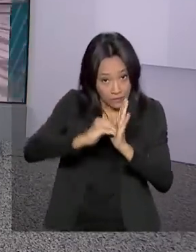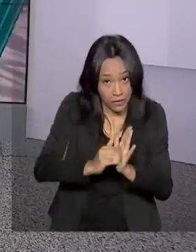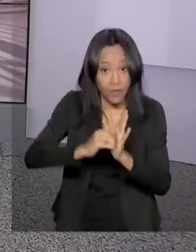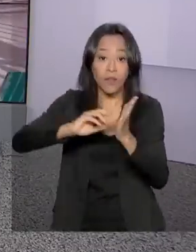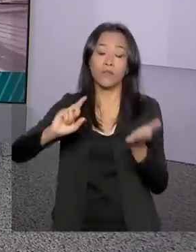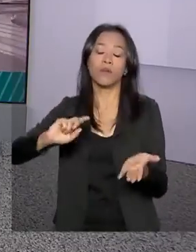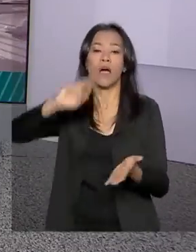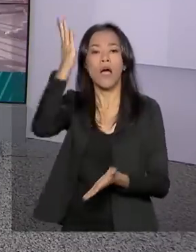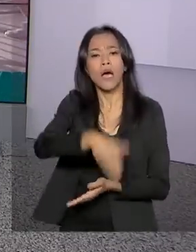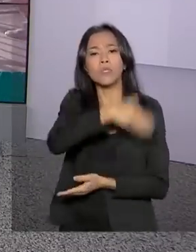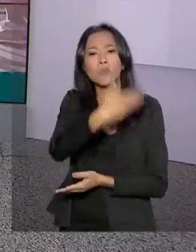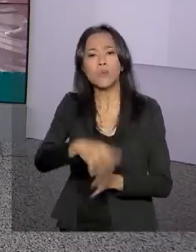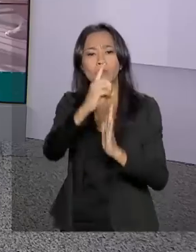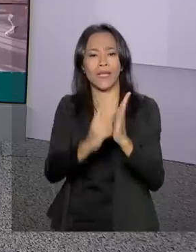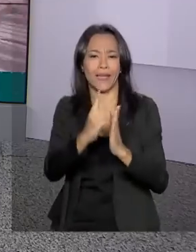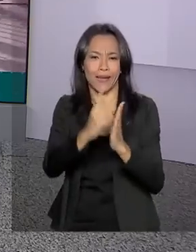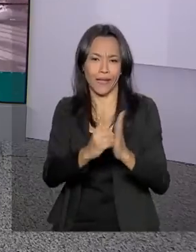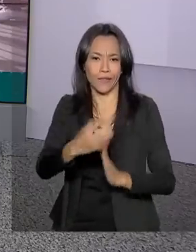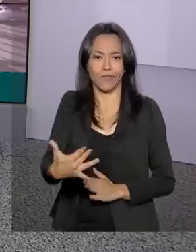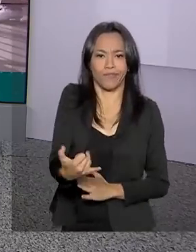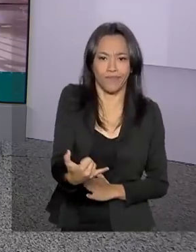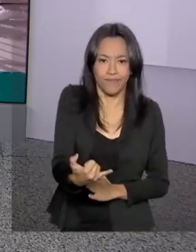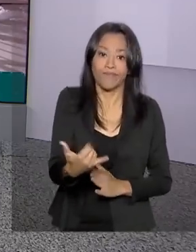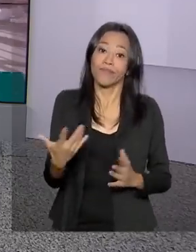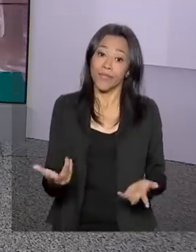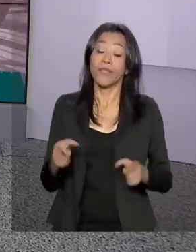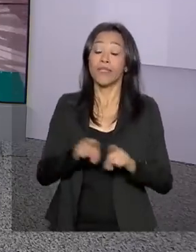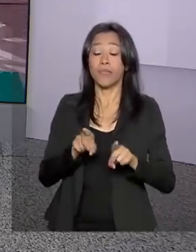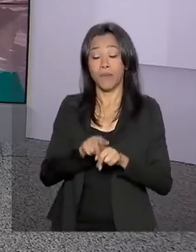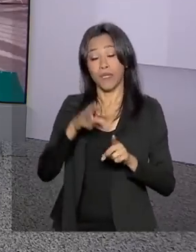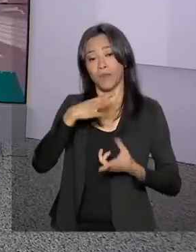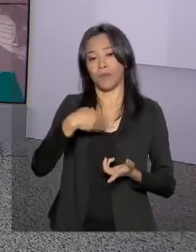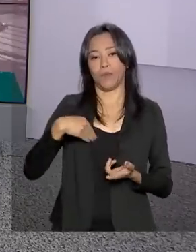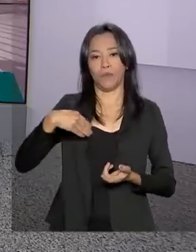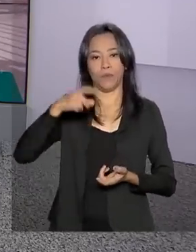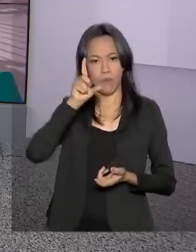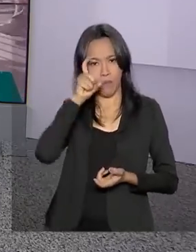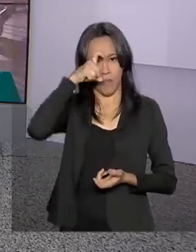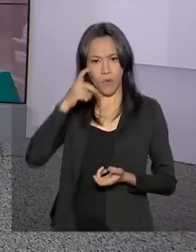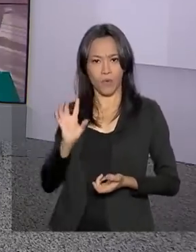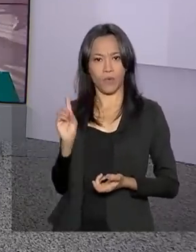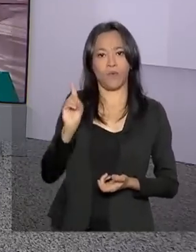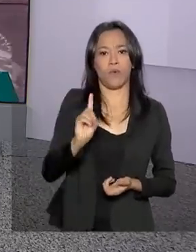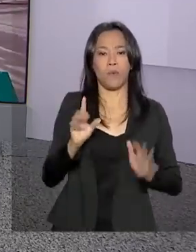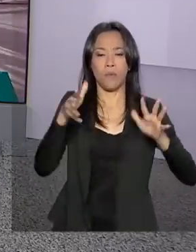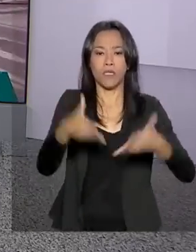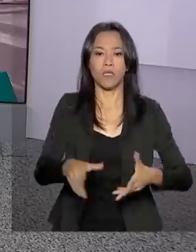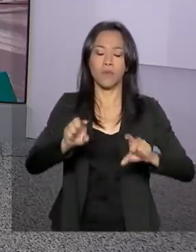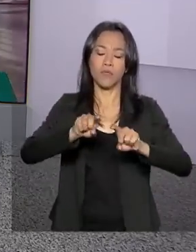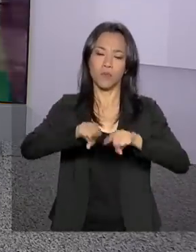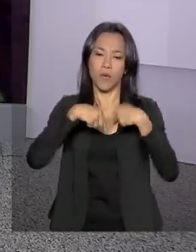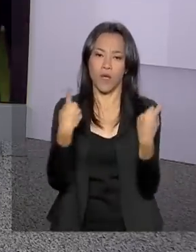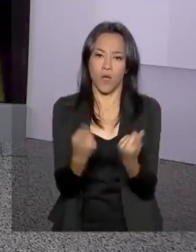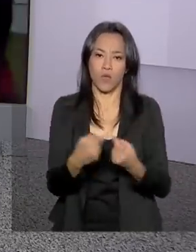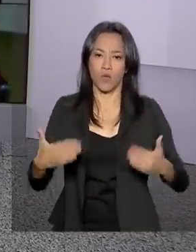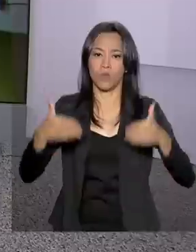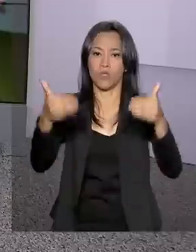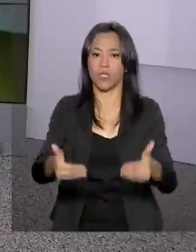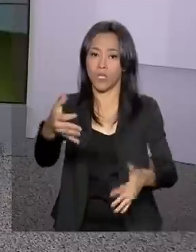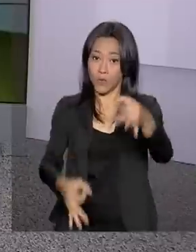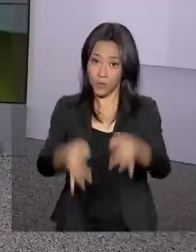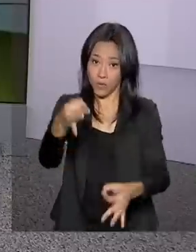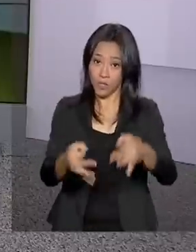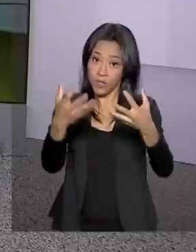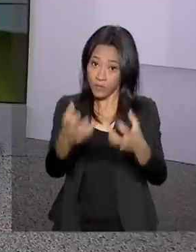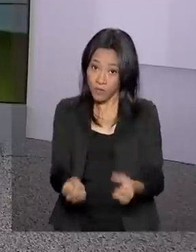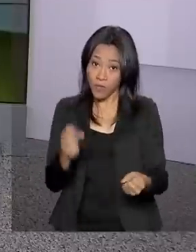armas do governo. E o ministro Sérgio Moro participa de audiência pública com senadores na Comissão de Justiça. Vamos, então, ao nosso giro pelo Congresso. A